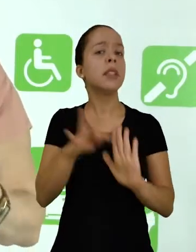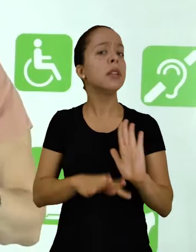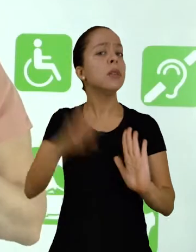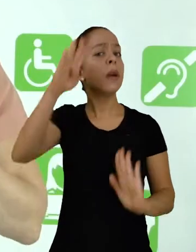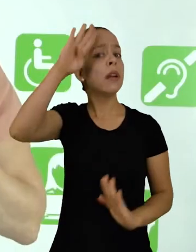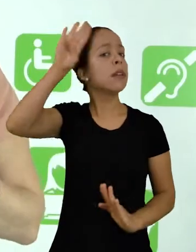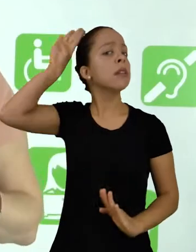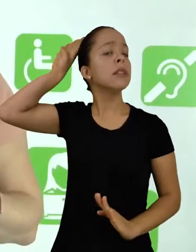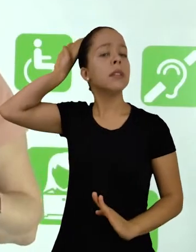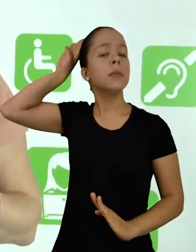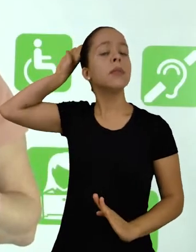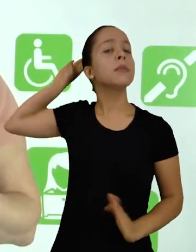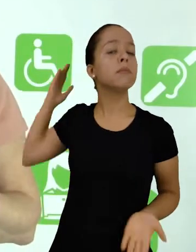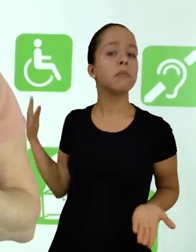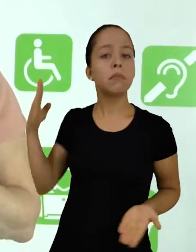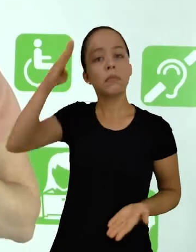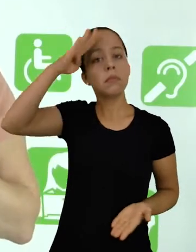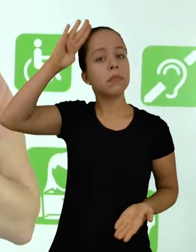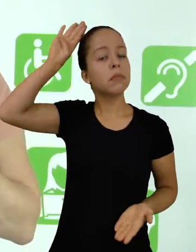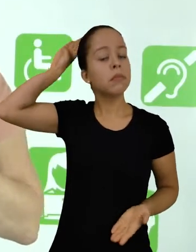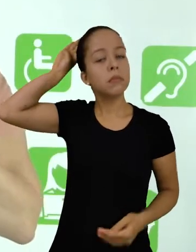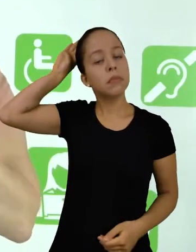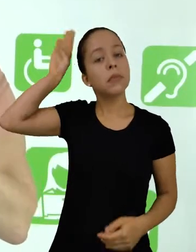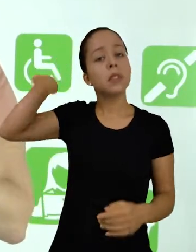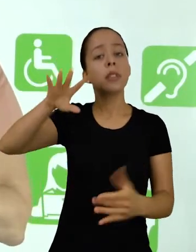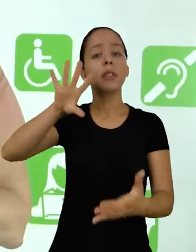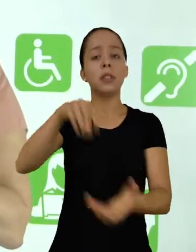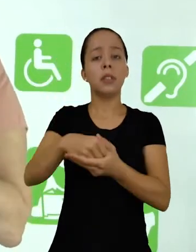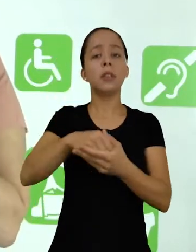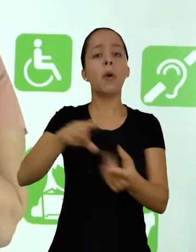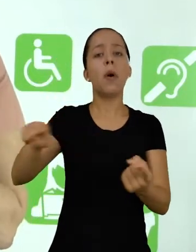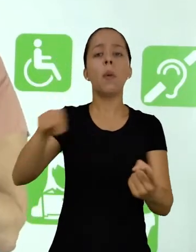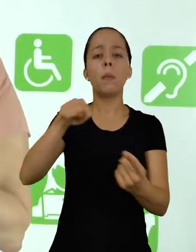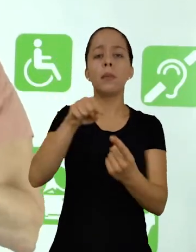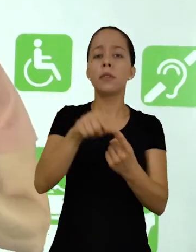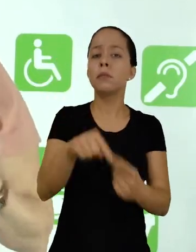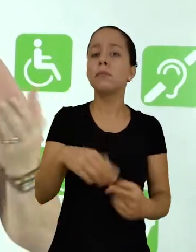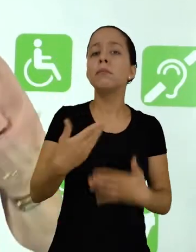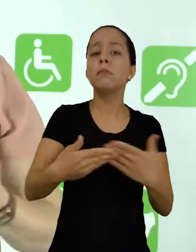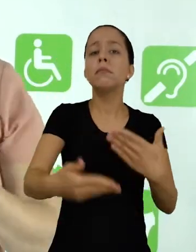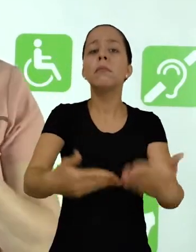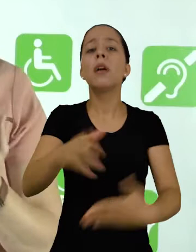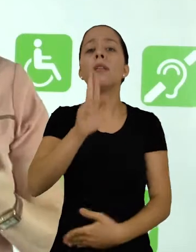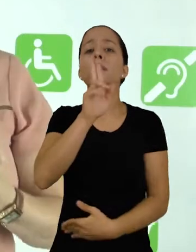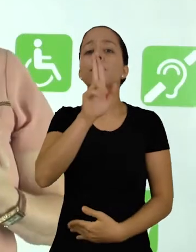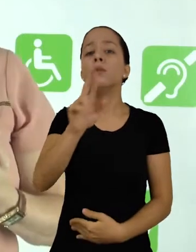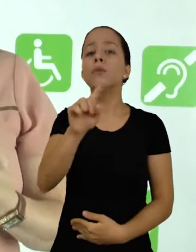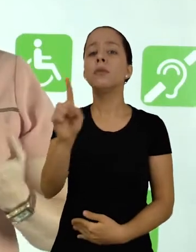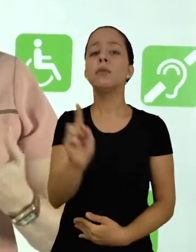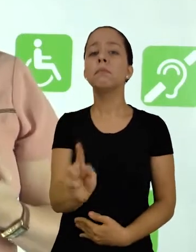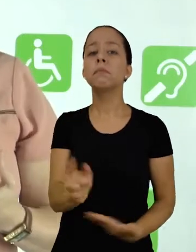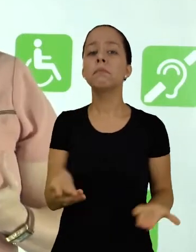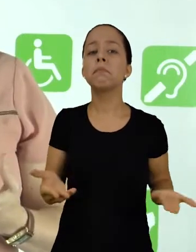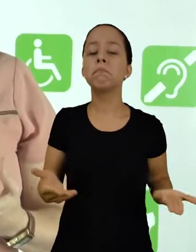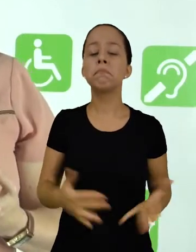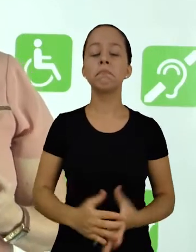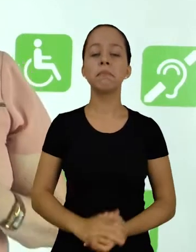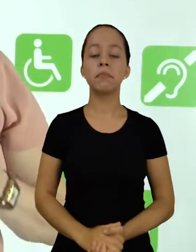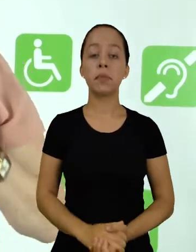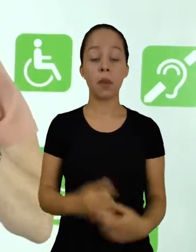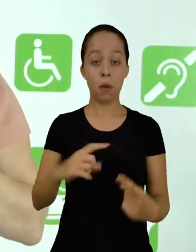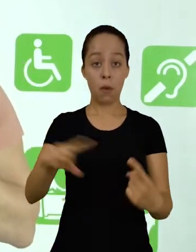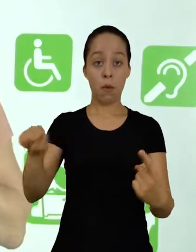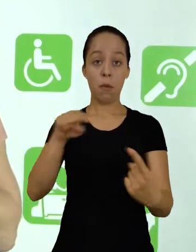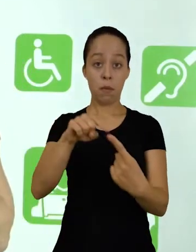do texto acadêmico? Qual é o objetivo, qual o fim desse texto científico e acadêmico?